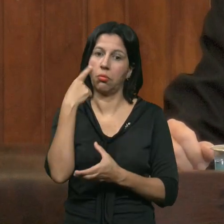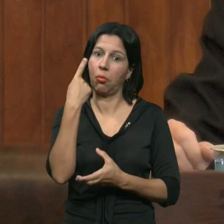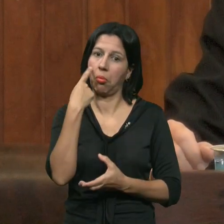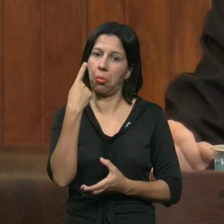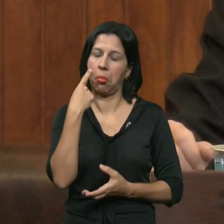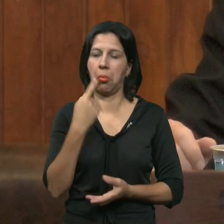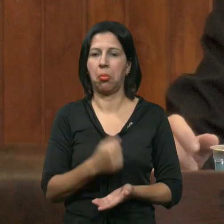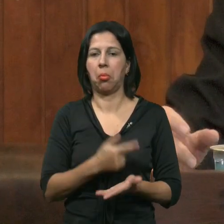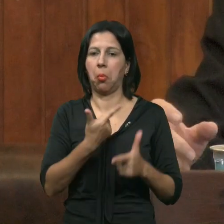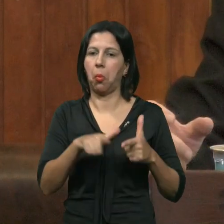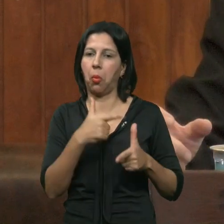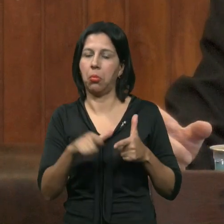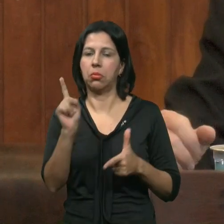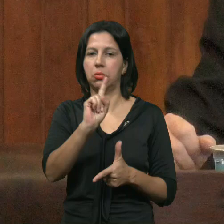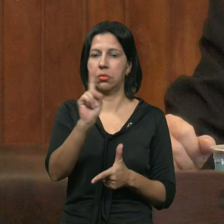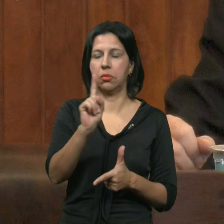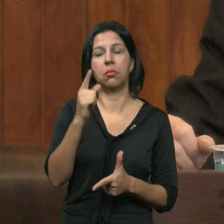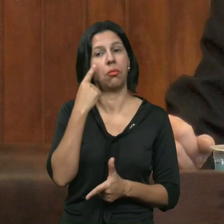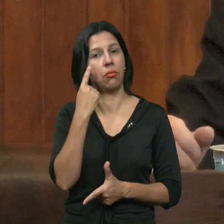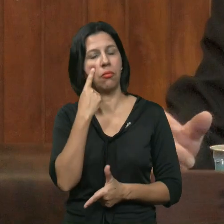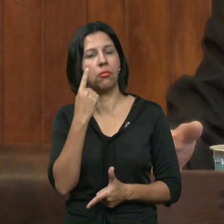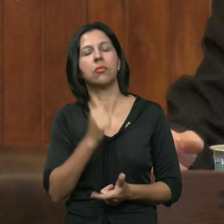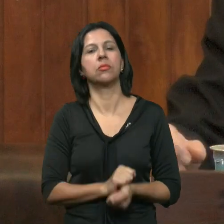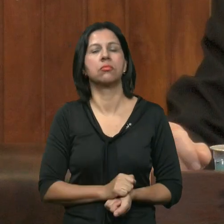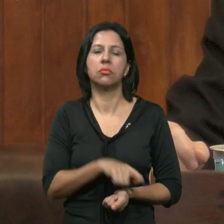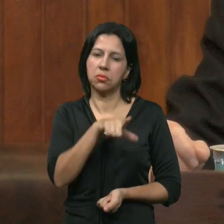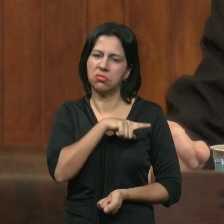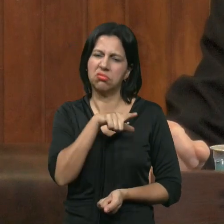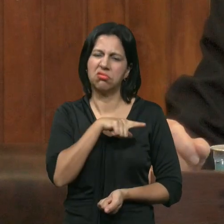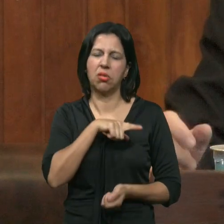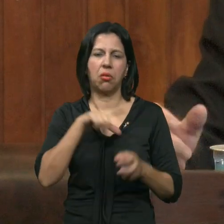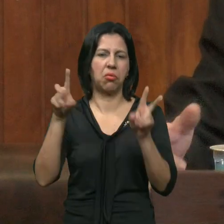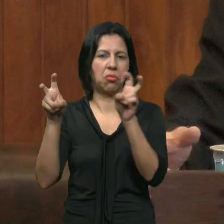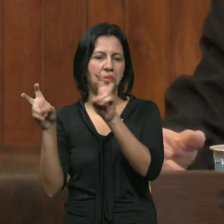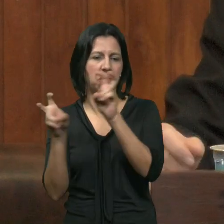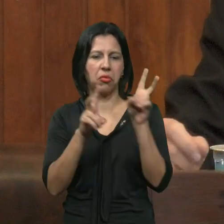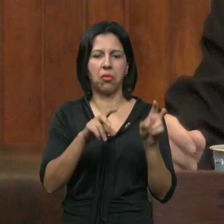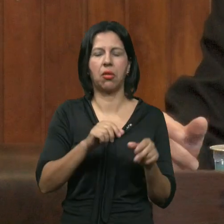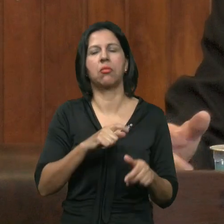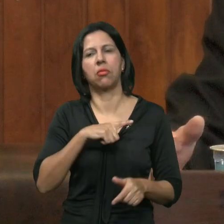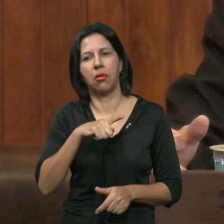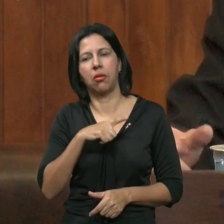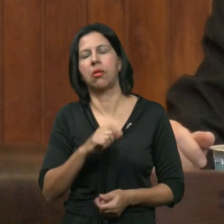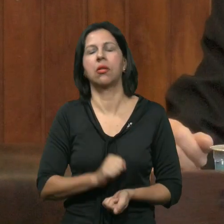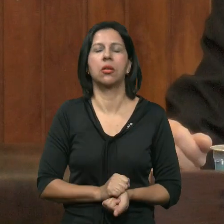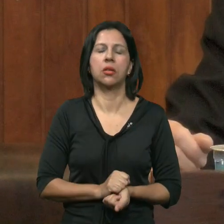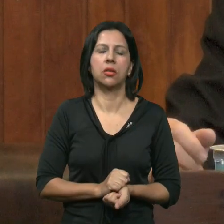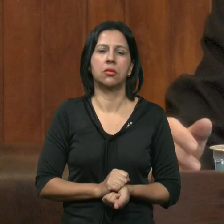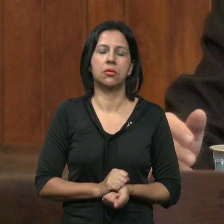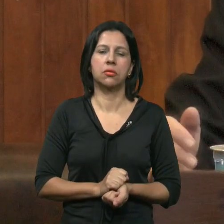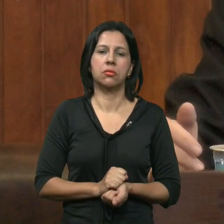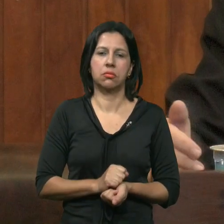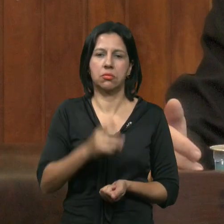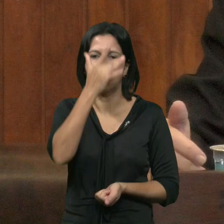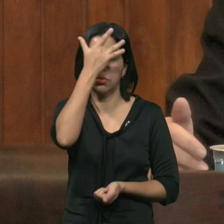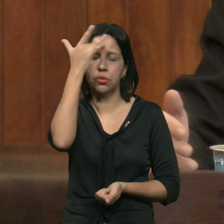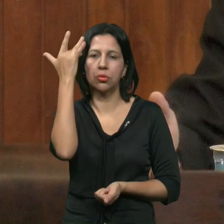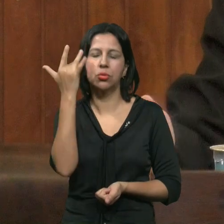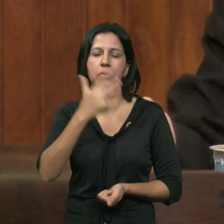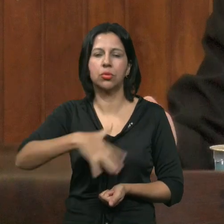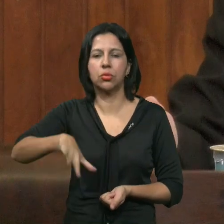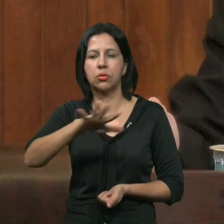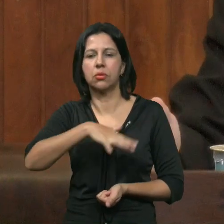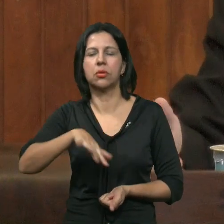Diversas Situações De ADS AOL Esse pessoal Todo Que